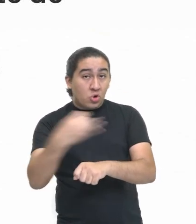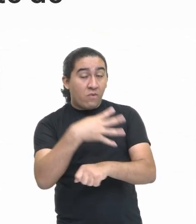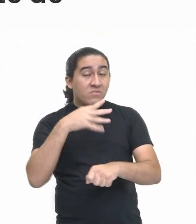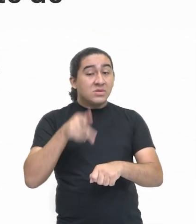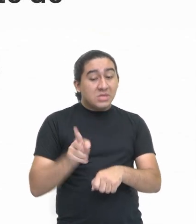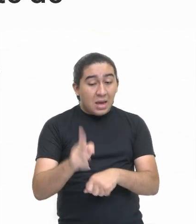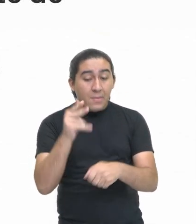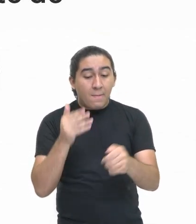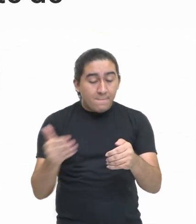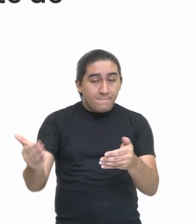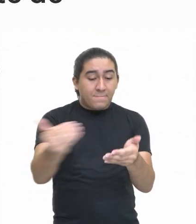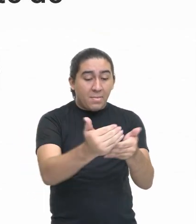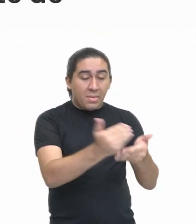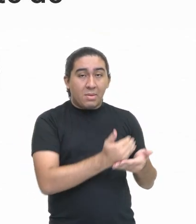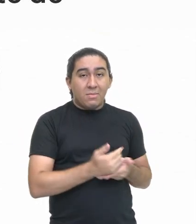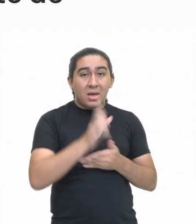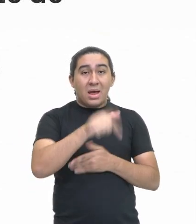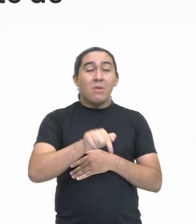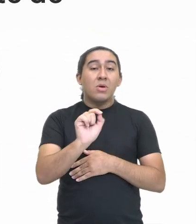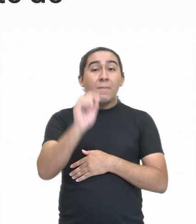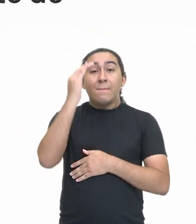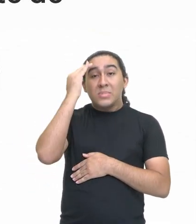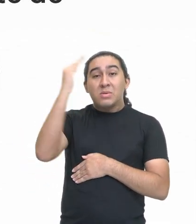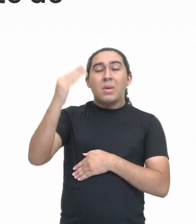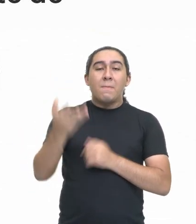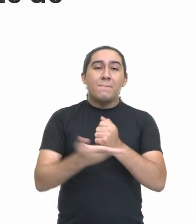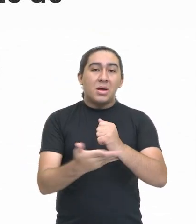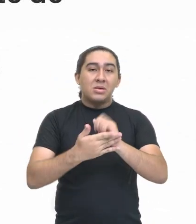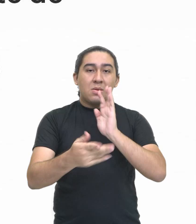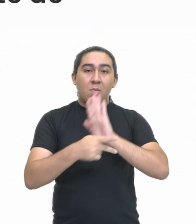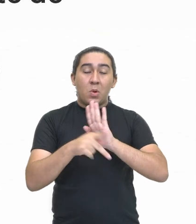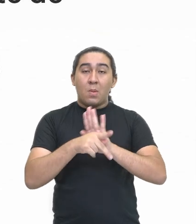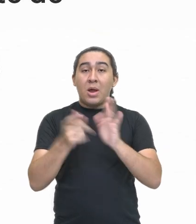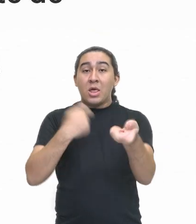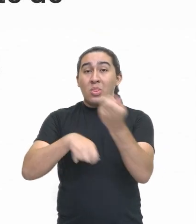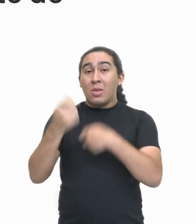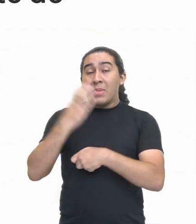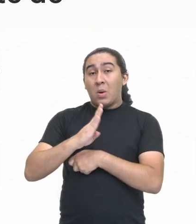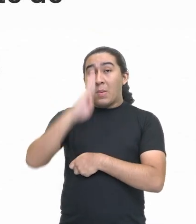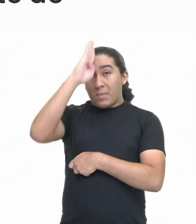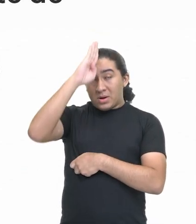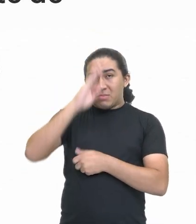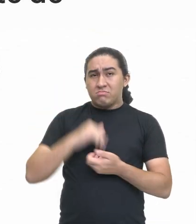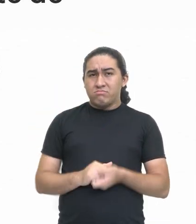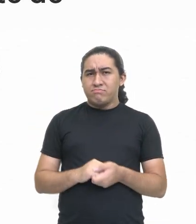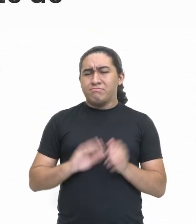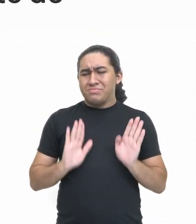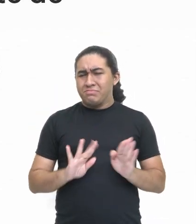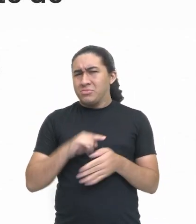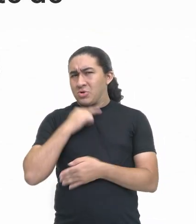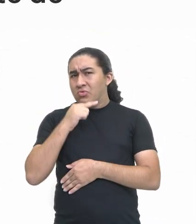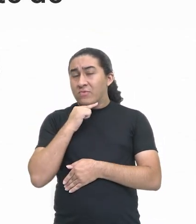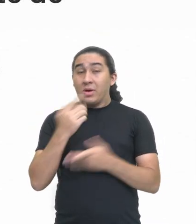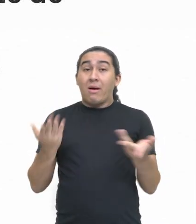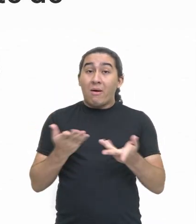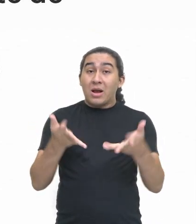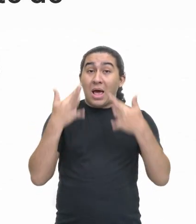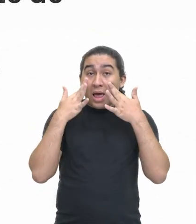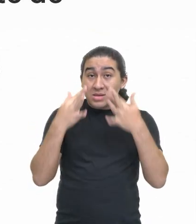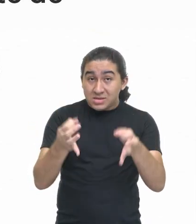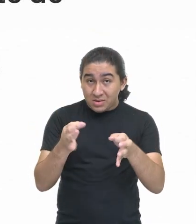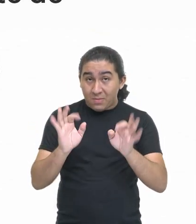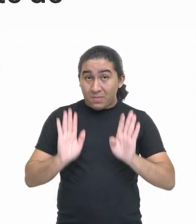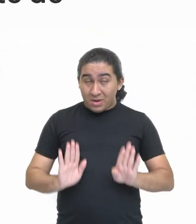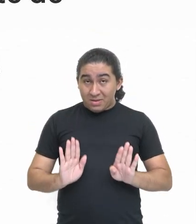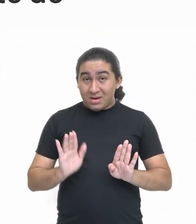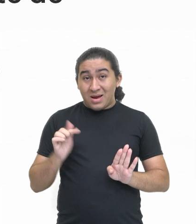mercado de escravizados era uma parte central da economia romana. Professor, eu continuo não entendendo, então preste atenção que vou fazer você